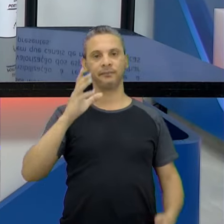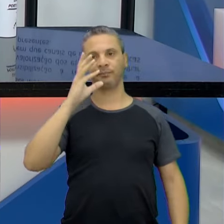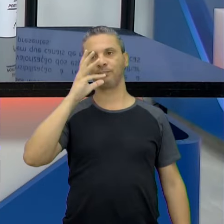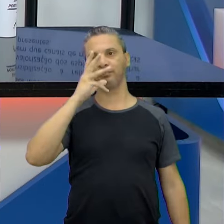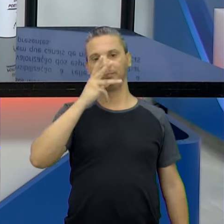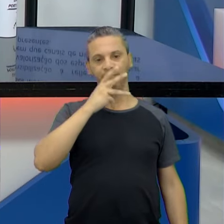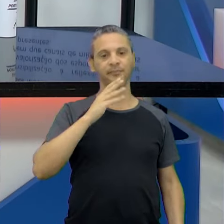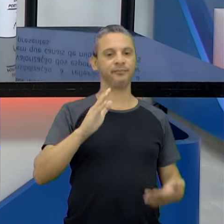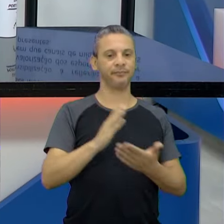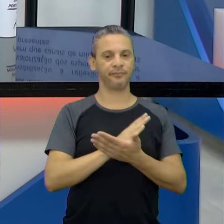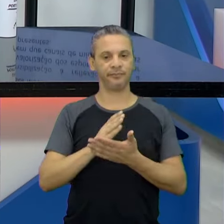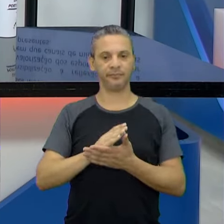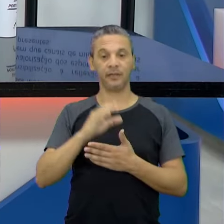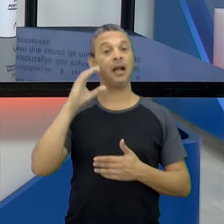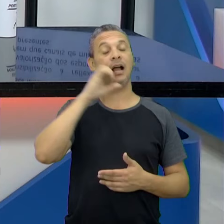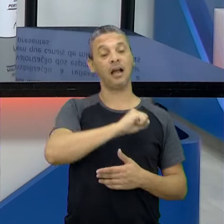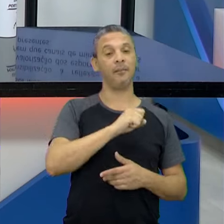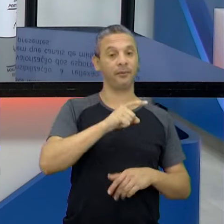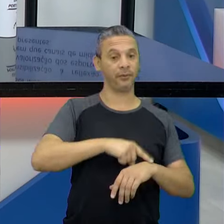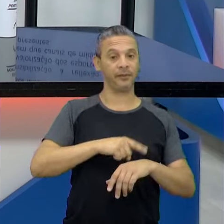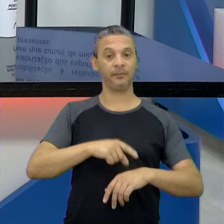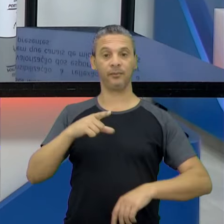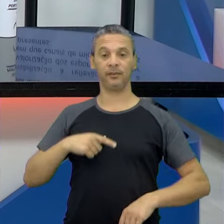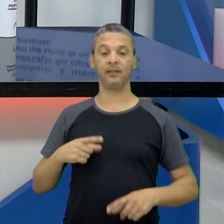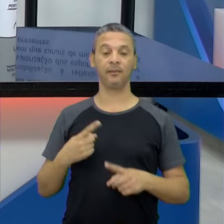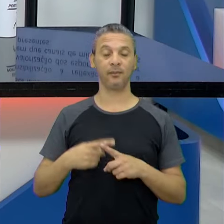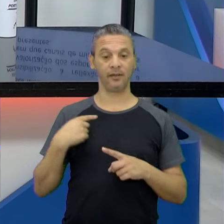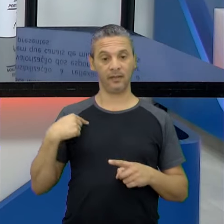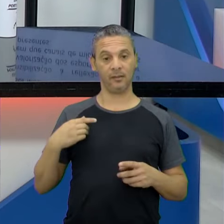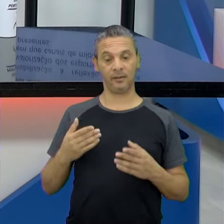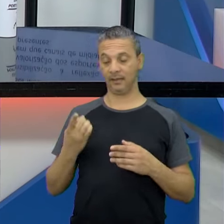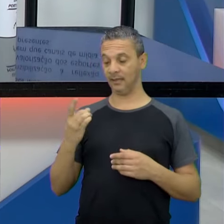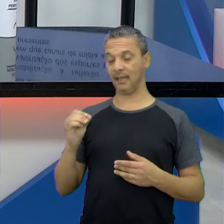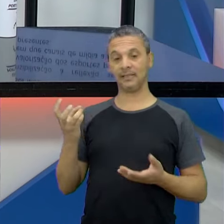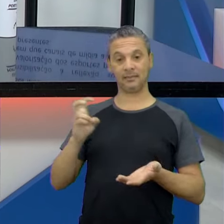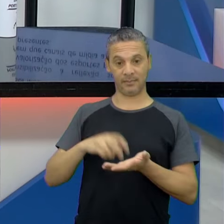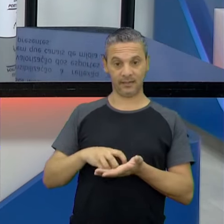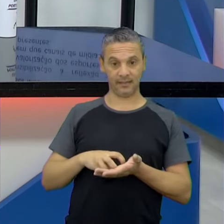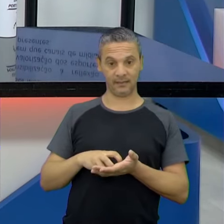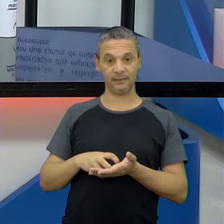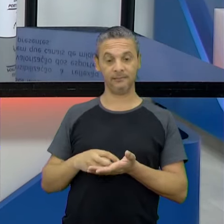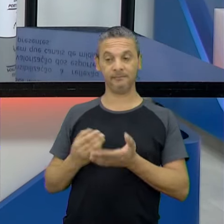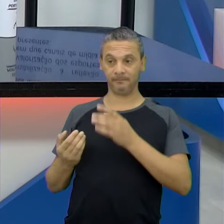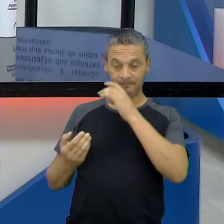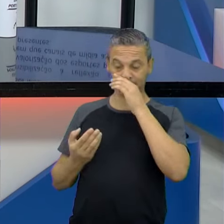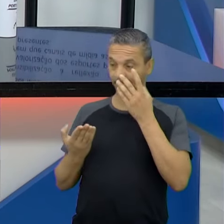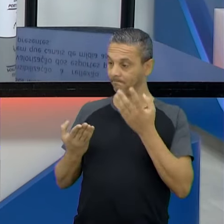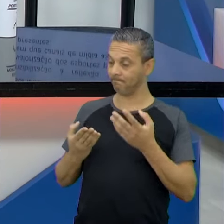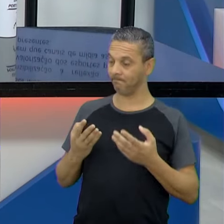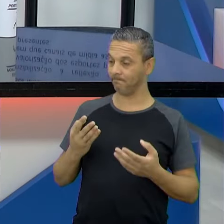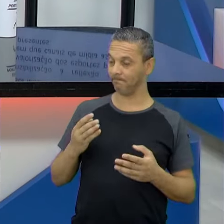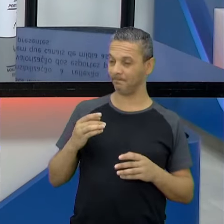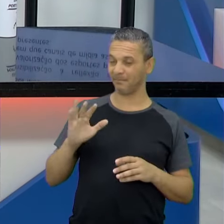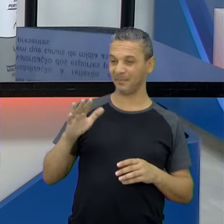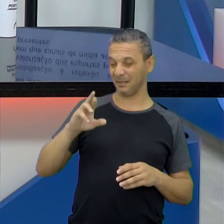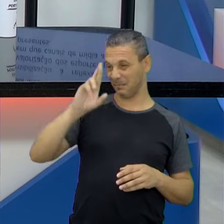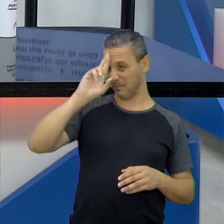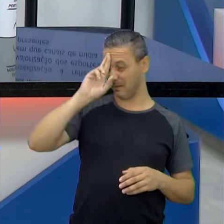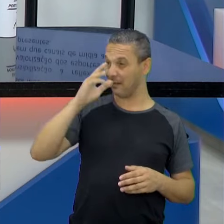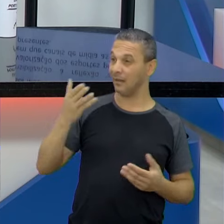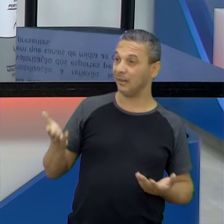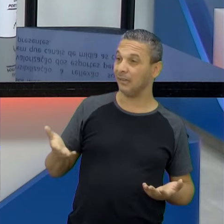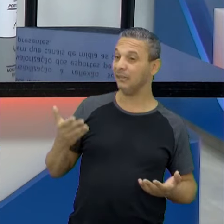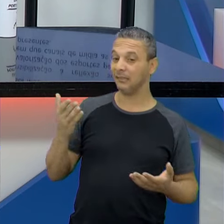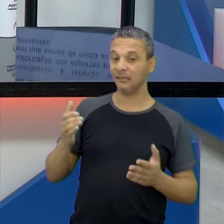É assim, ele está sendo muito gentil, porque eu pedi umas 10 da manhã e, gente, era antes do meio-dia, eu já